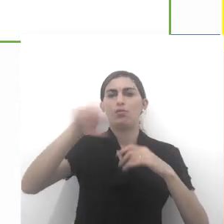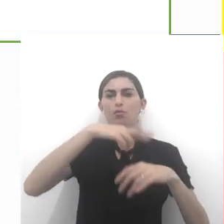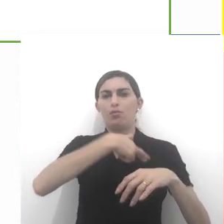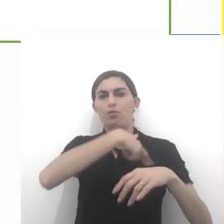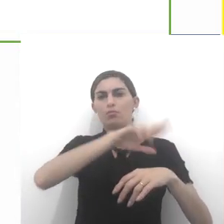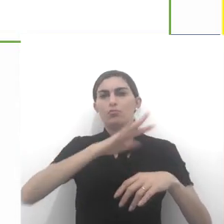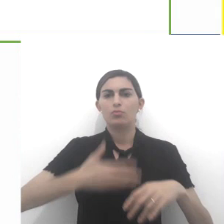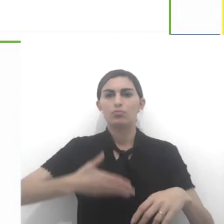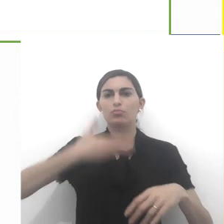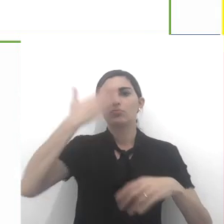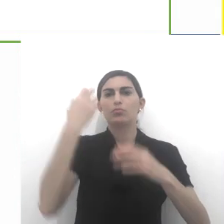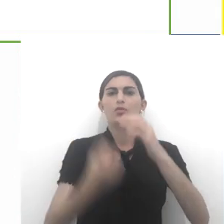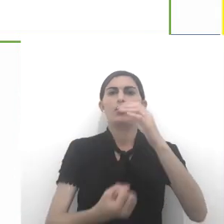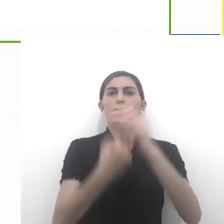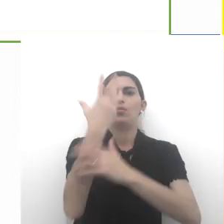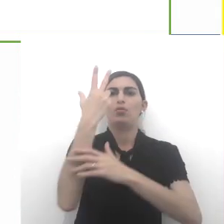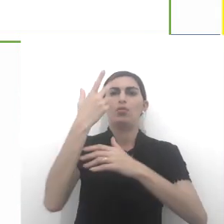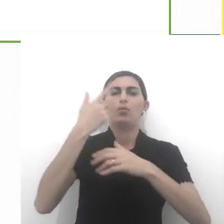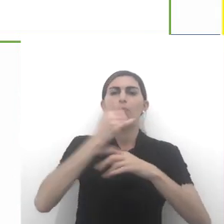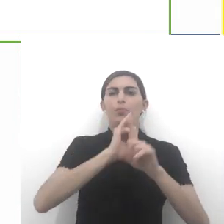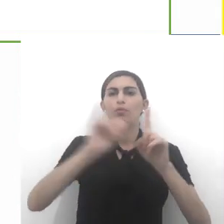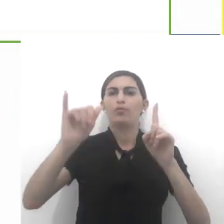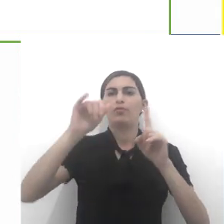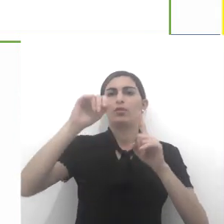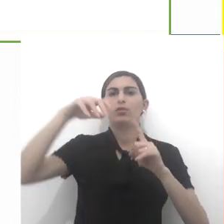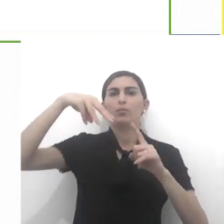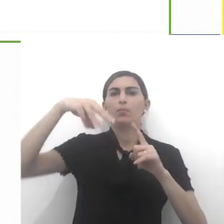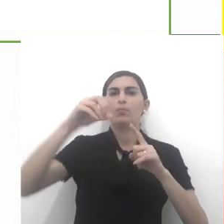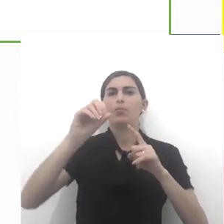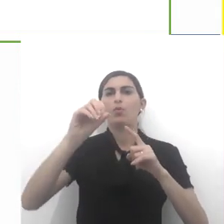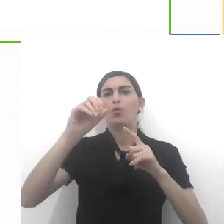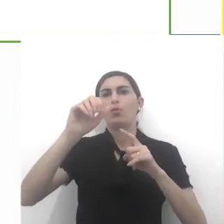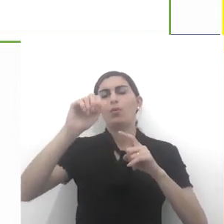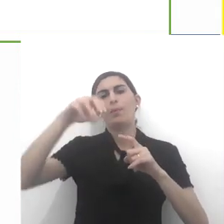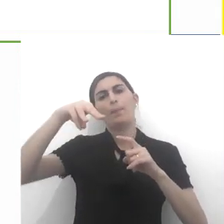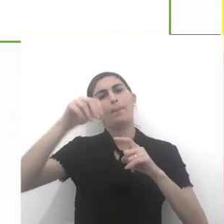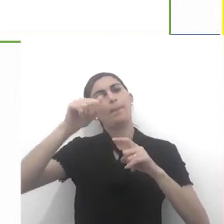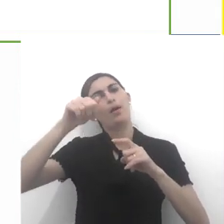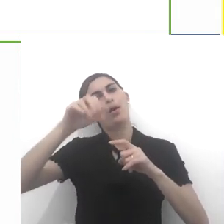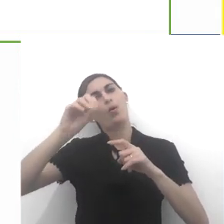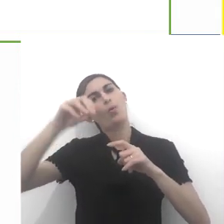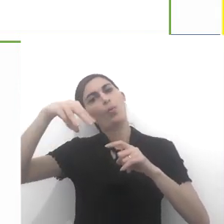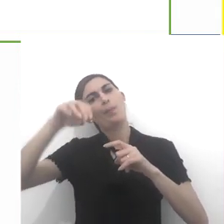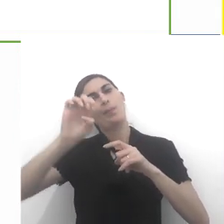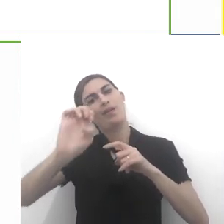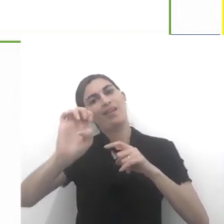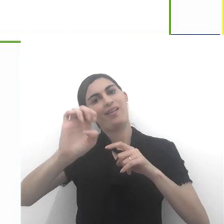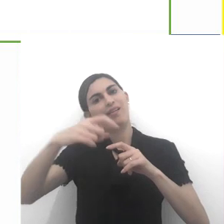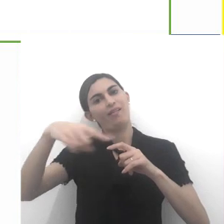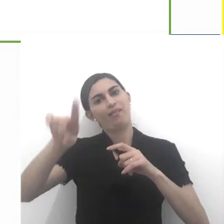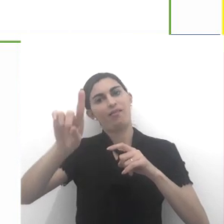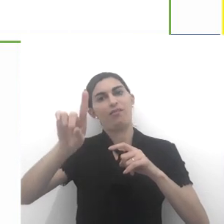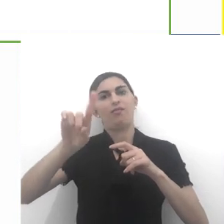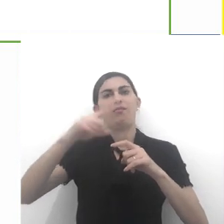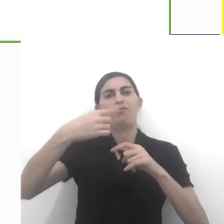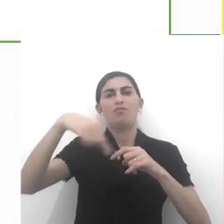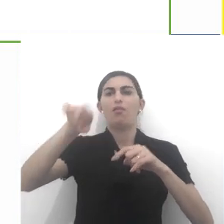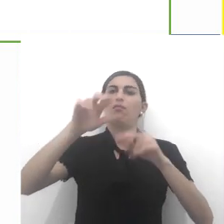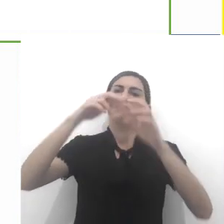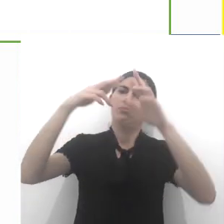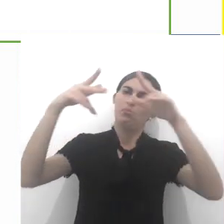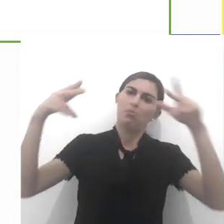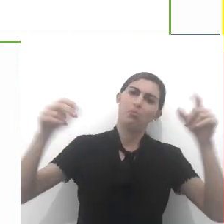religião muçulmana foi fundada pelo profeta Mohamed Maomé. Seus fundadores estão, seus